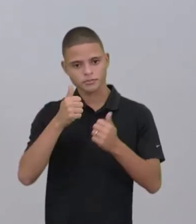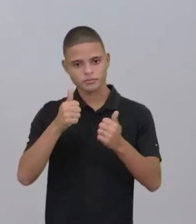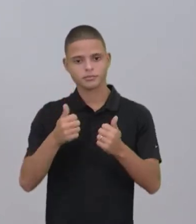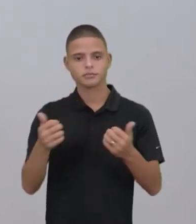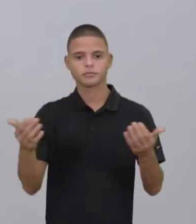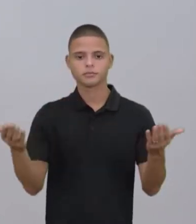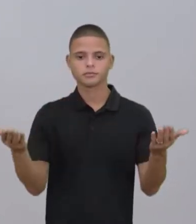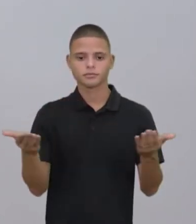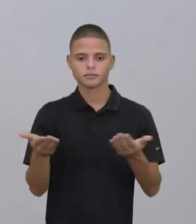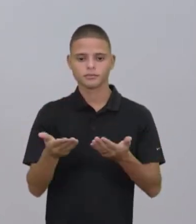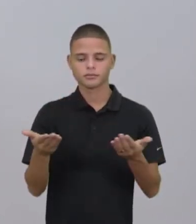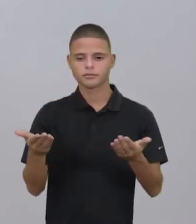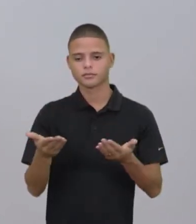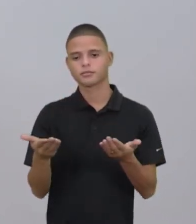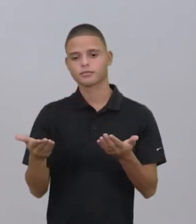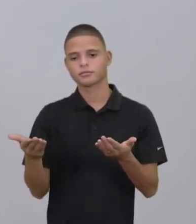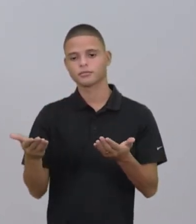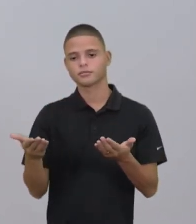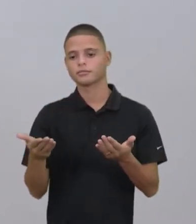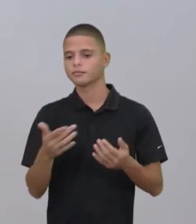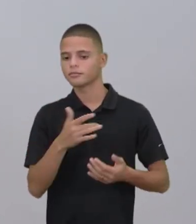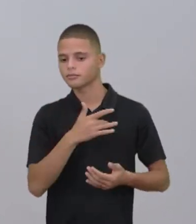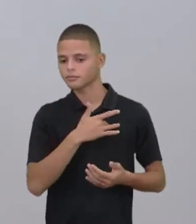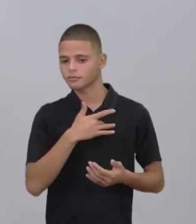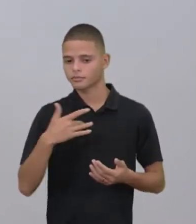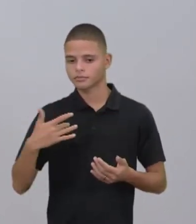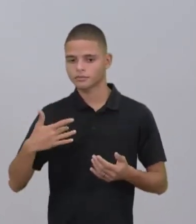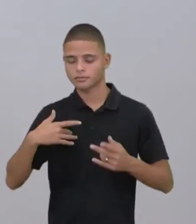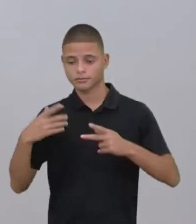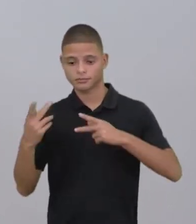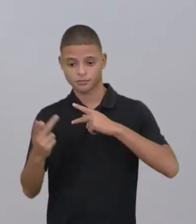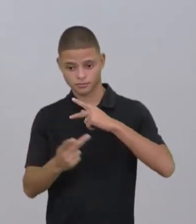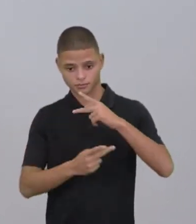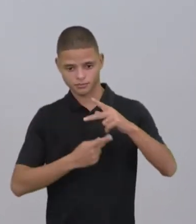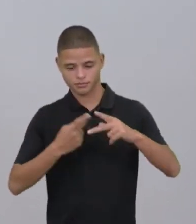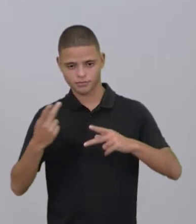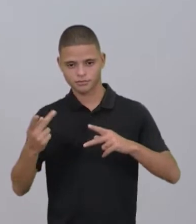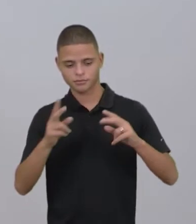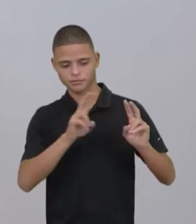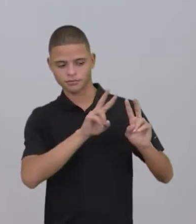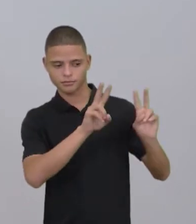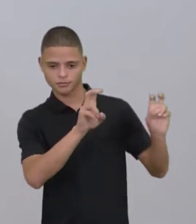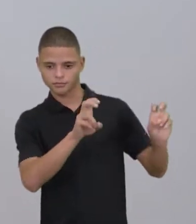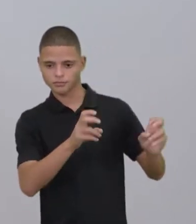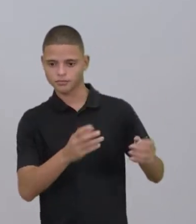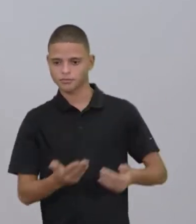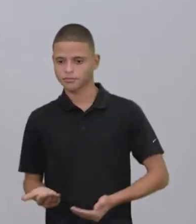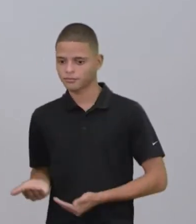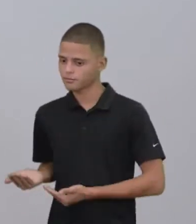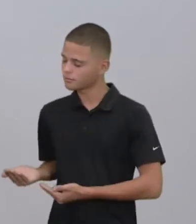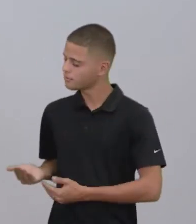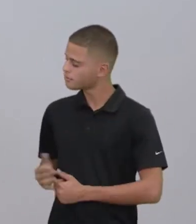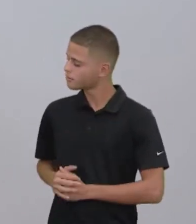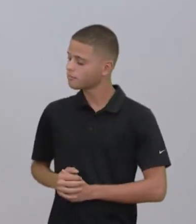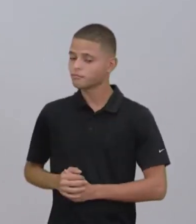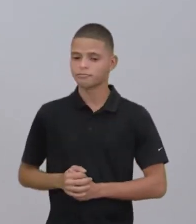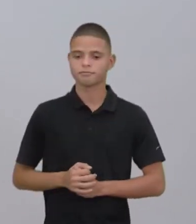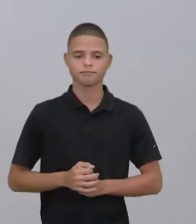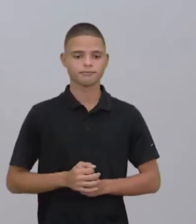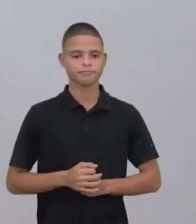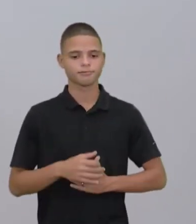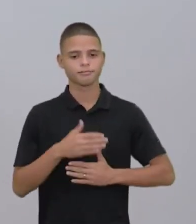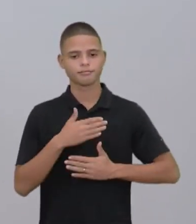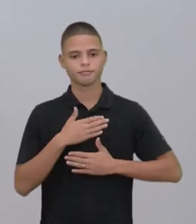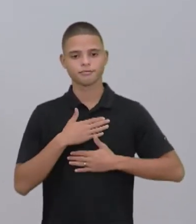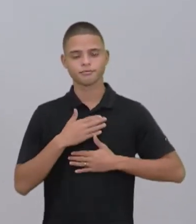hoje, né? Dentro, então, da nossa Saúde Planetária, né? Do título da nossa aula de hoje, estou eu aqui